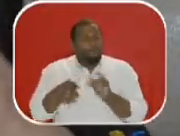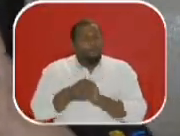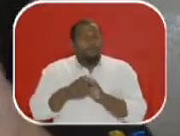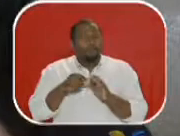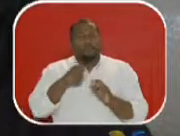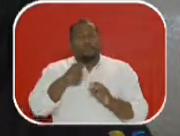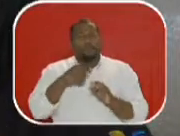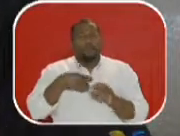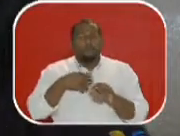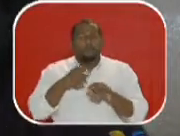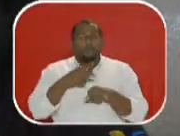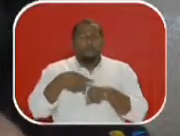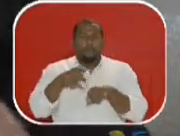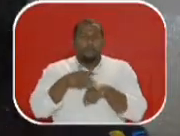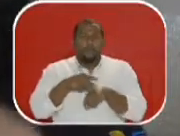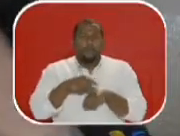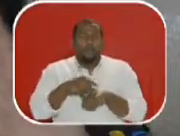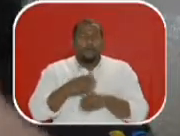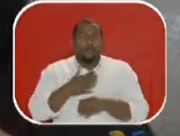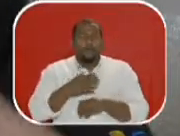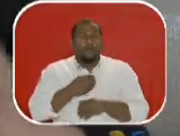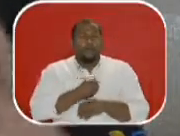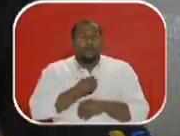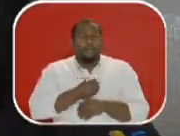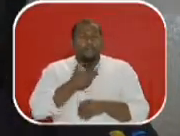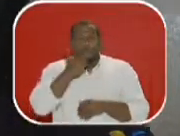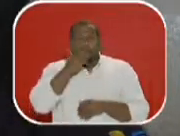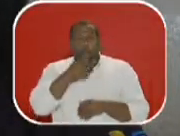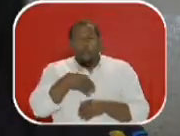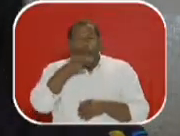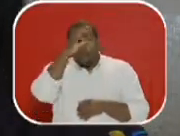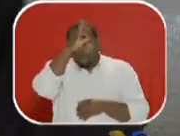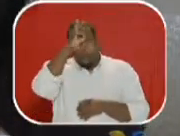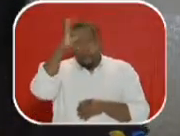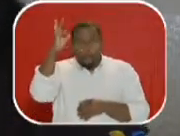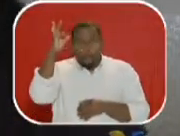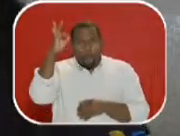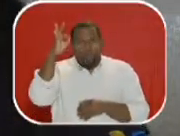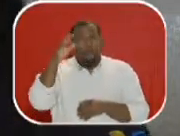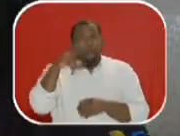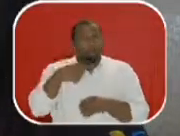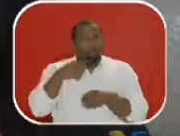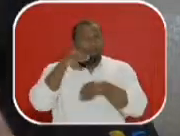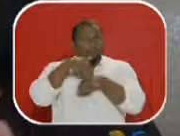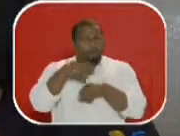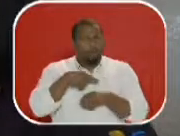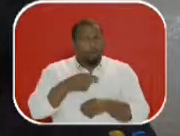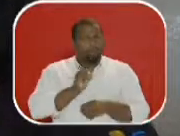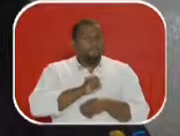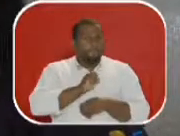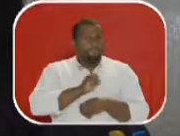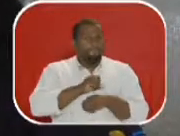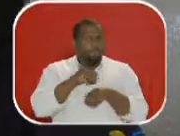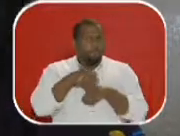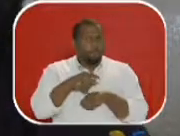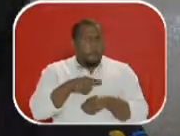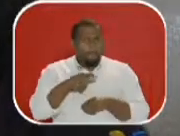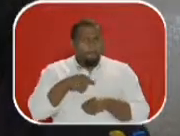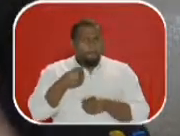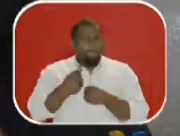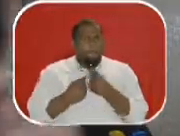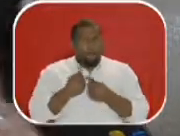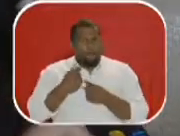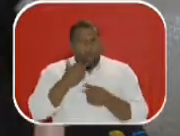modo de vida ainda ingênuo. Ingênuo que não exclui a crueldade, de modo nenhum.